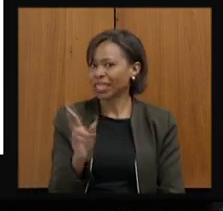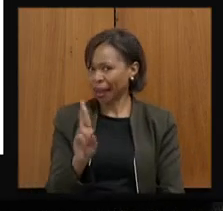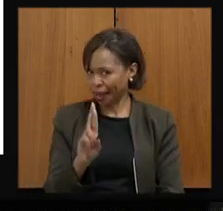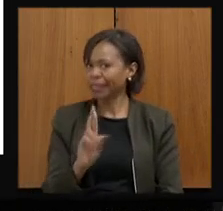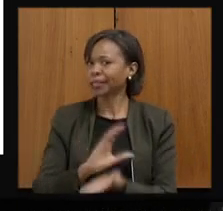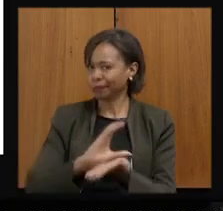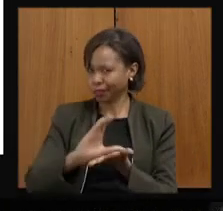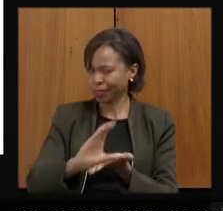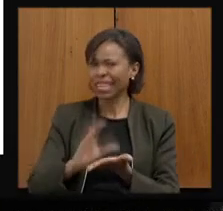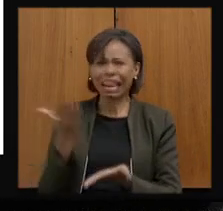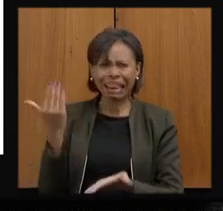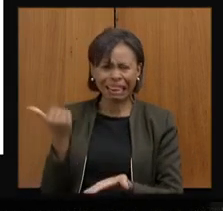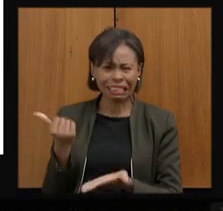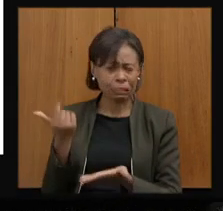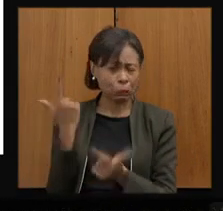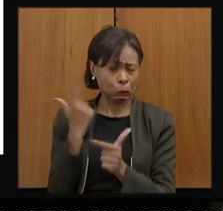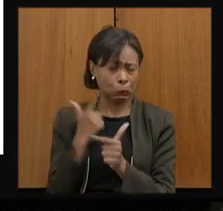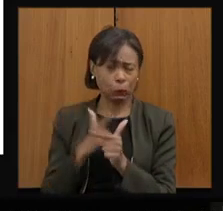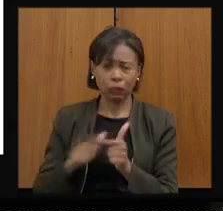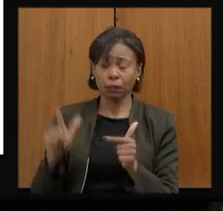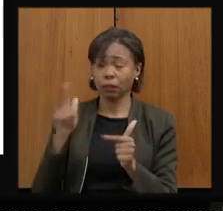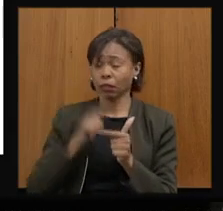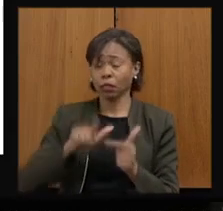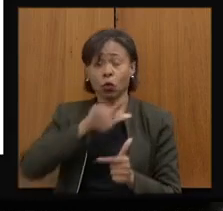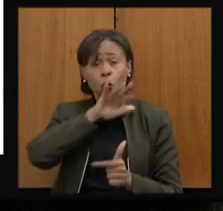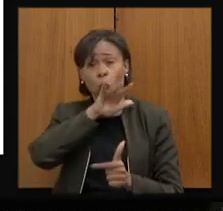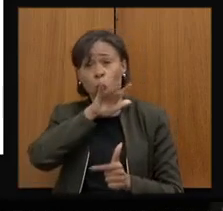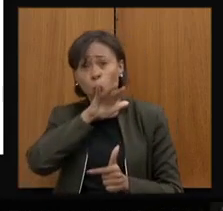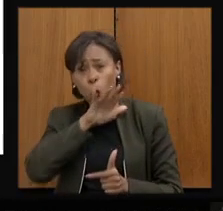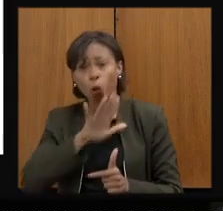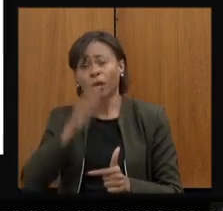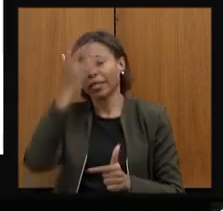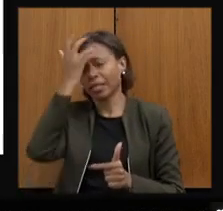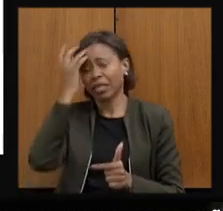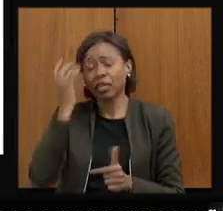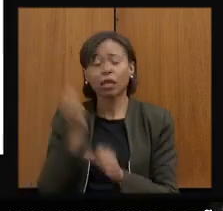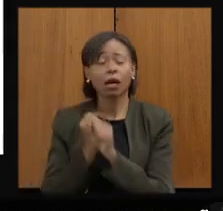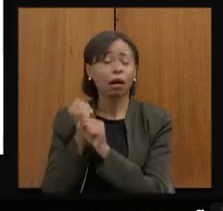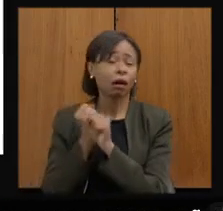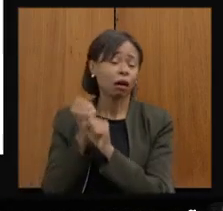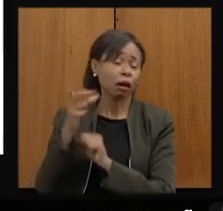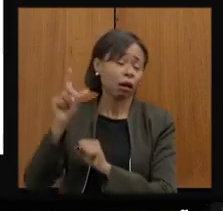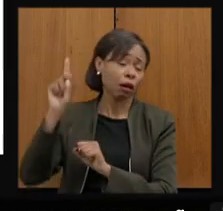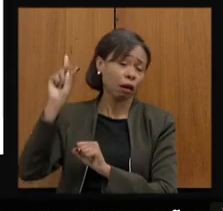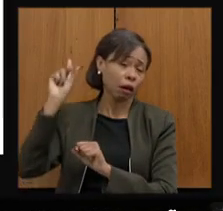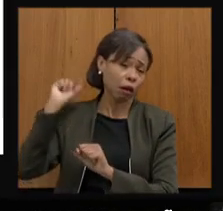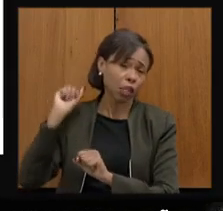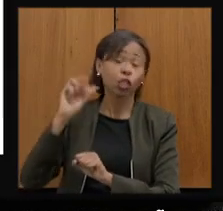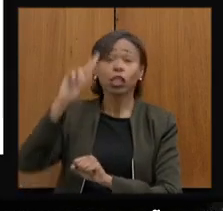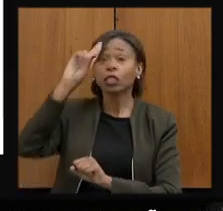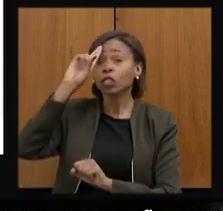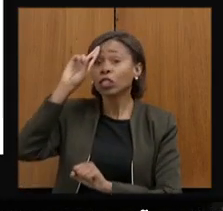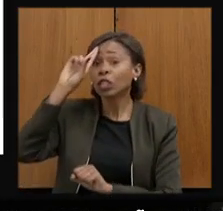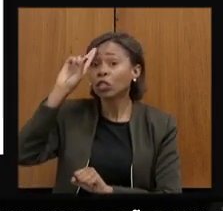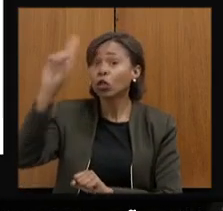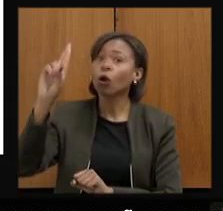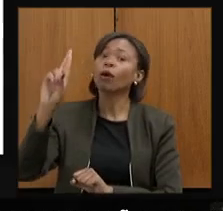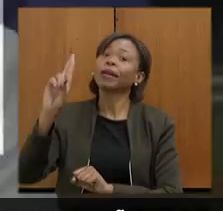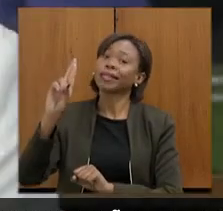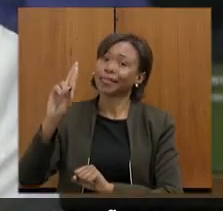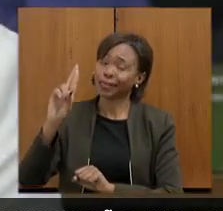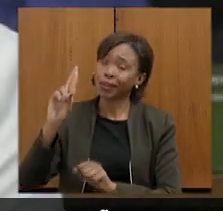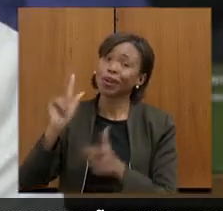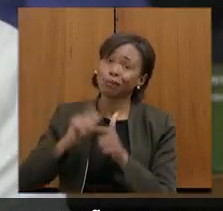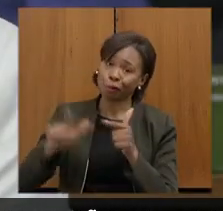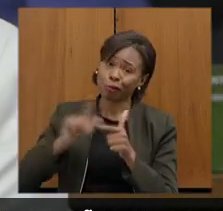estava muito crítica, havia uma... Essa casa vem ajudando, ao longo de muitos anos, diretores de escola, mas eu dizia, diretores